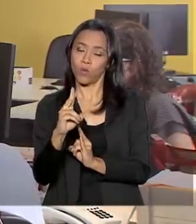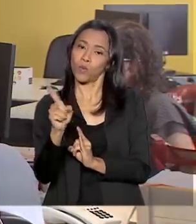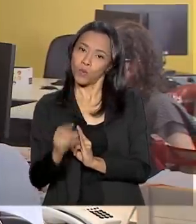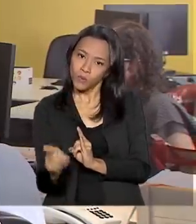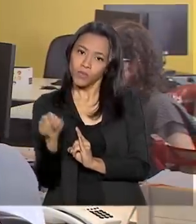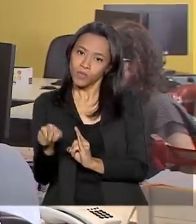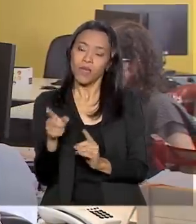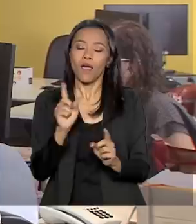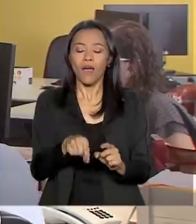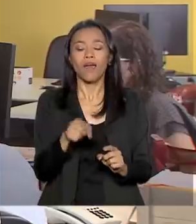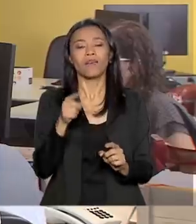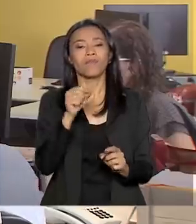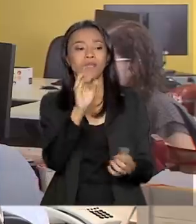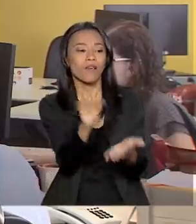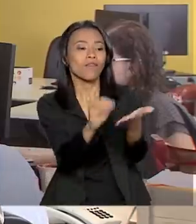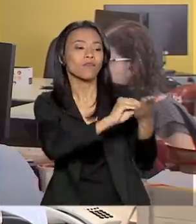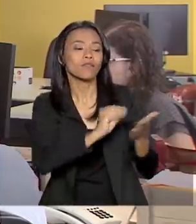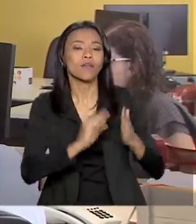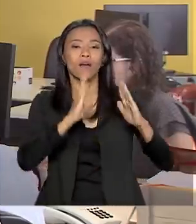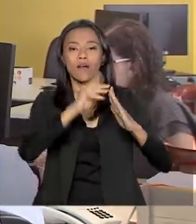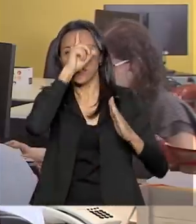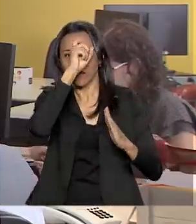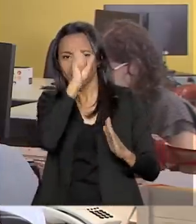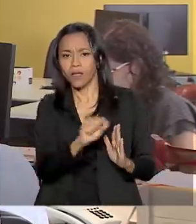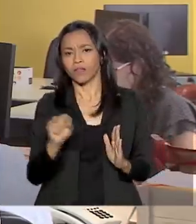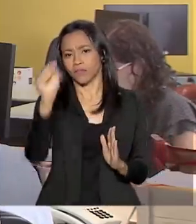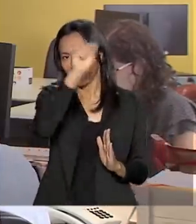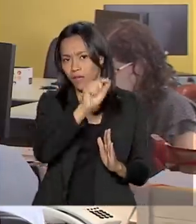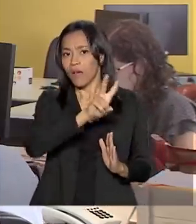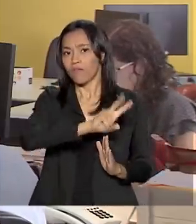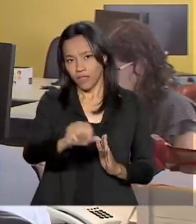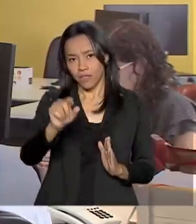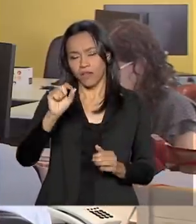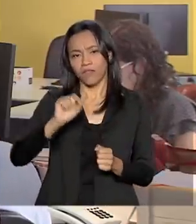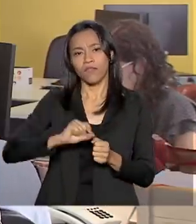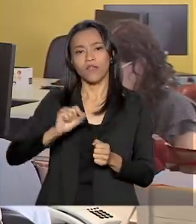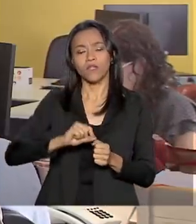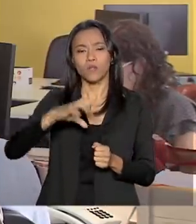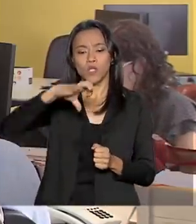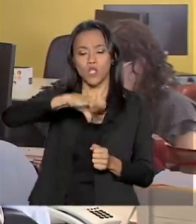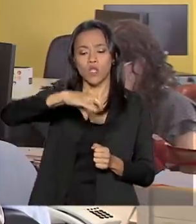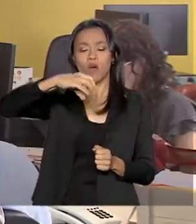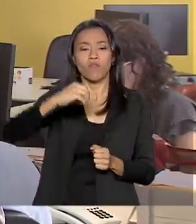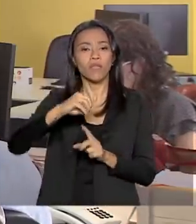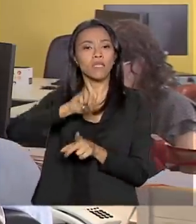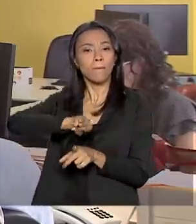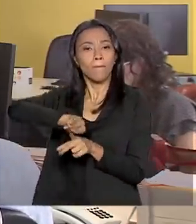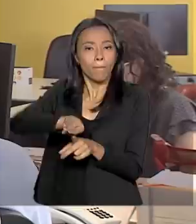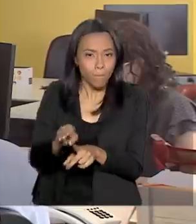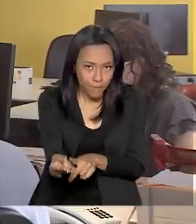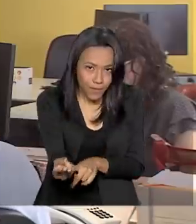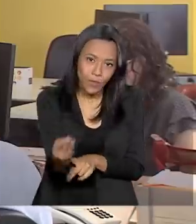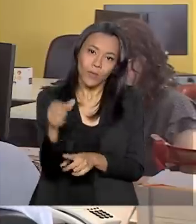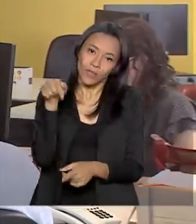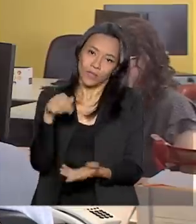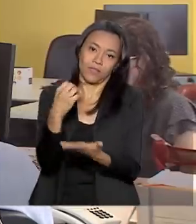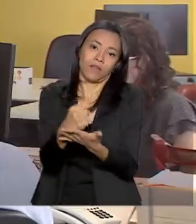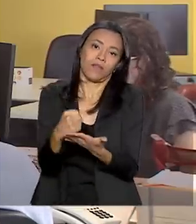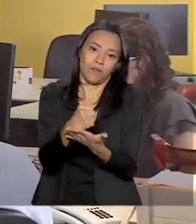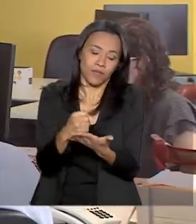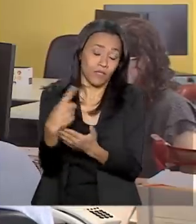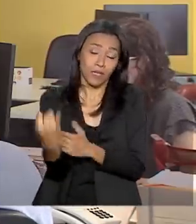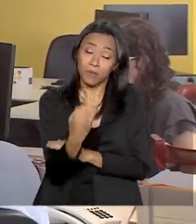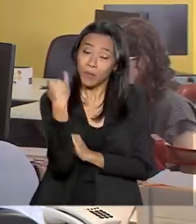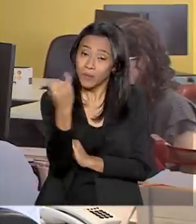produto no Sistema Único de Saúde. No total serão fabricadas cerca de 90 milhões de unidades farmacêuticas deste medicamento vital